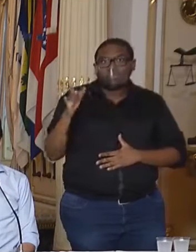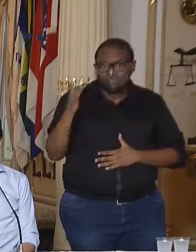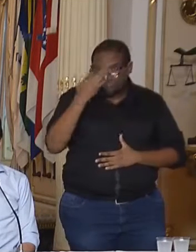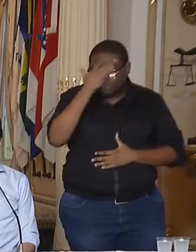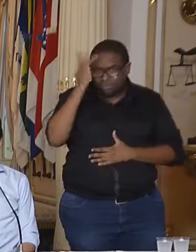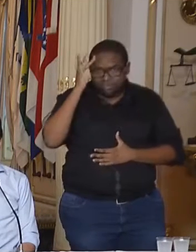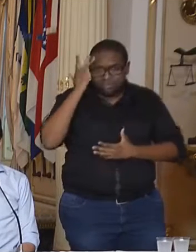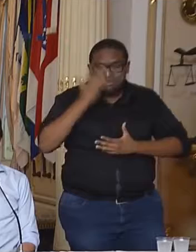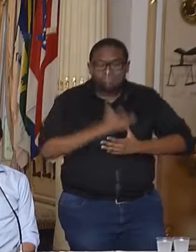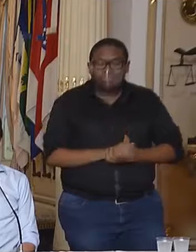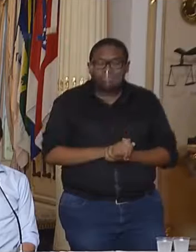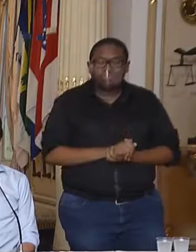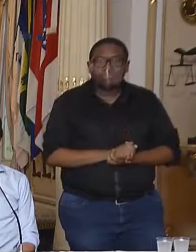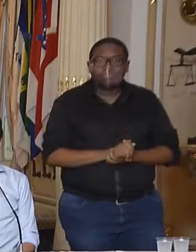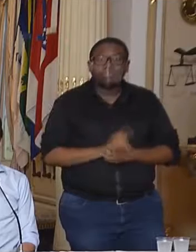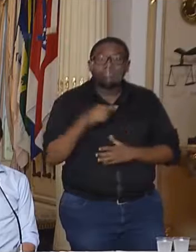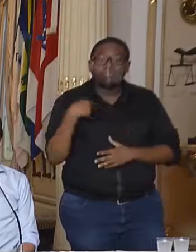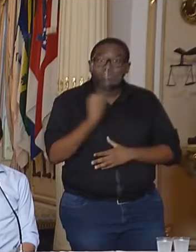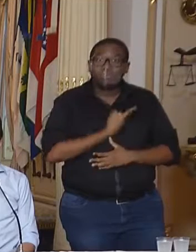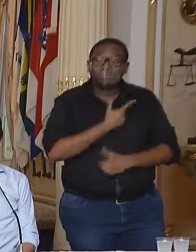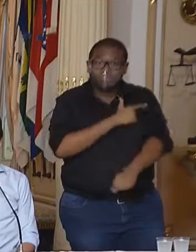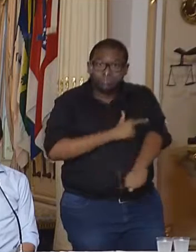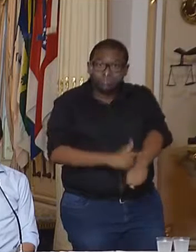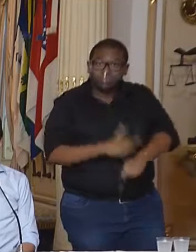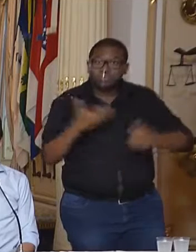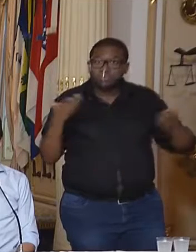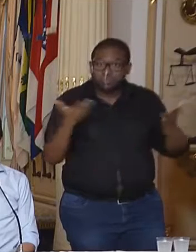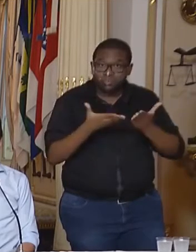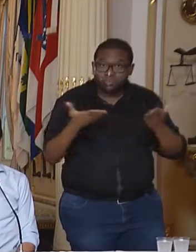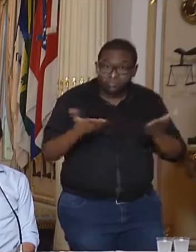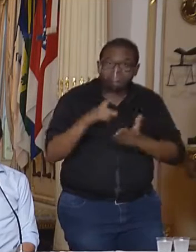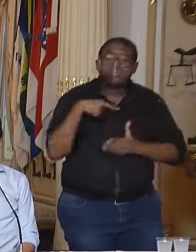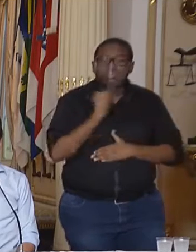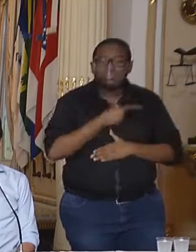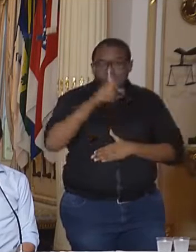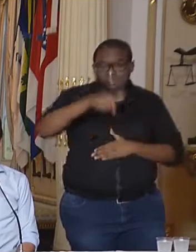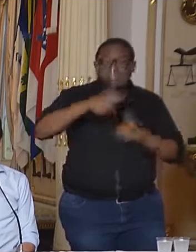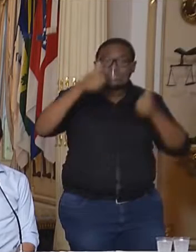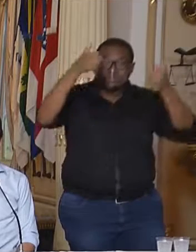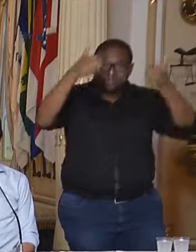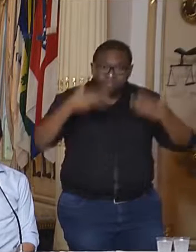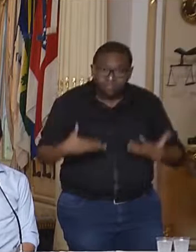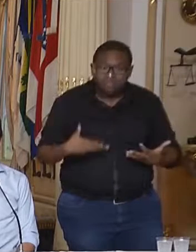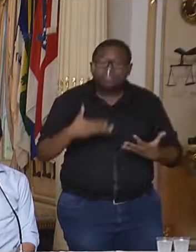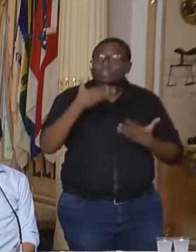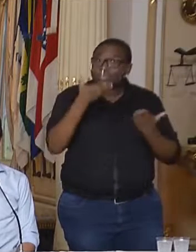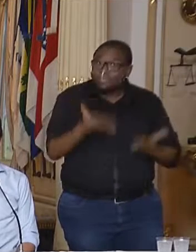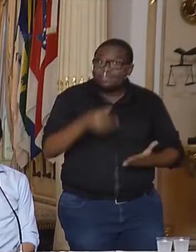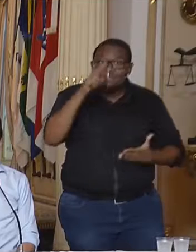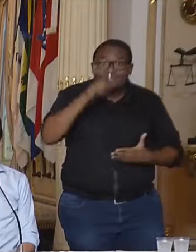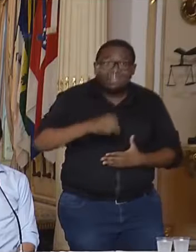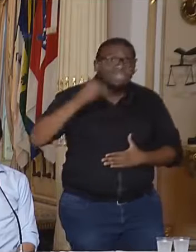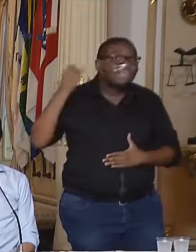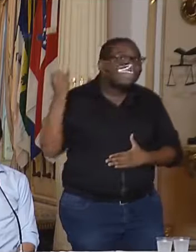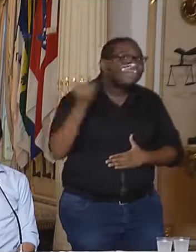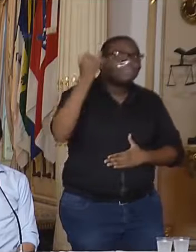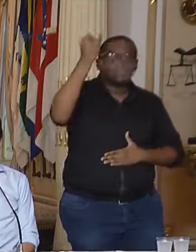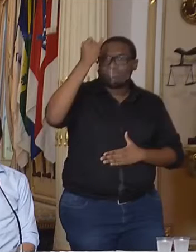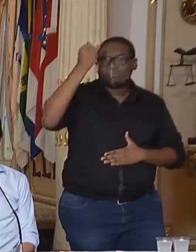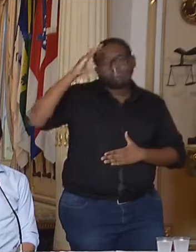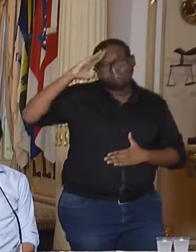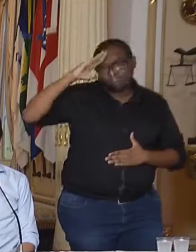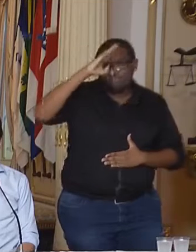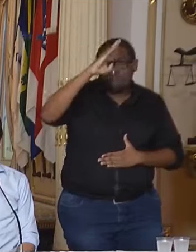O nosso comportamento hoje, como a gente sempre tem dito, será determinante para o que